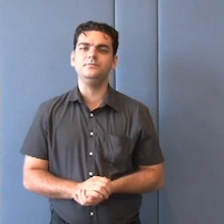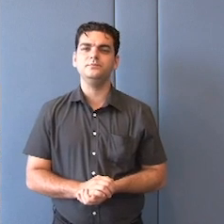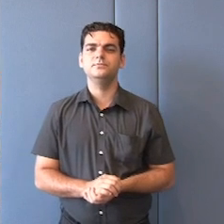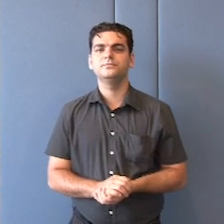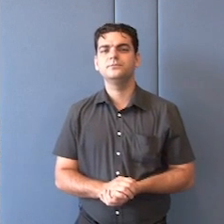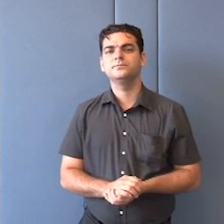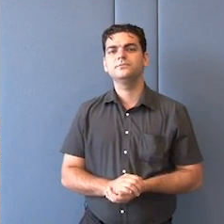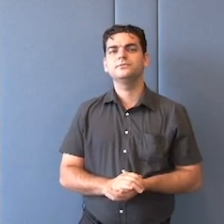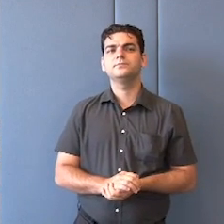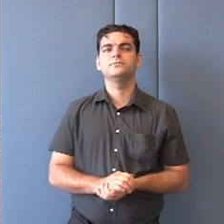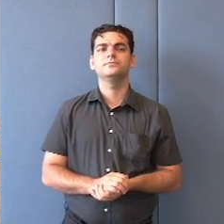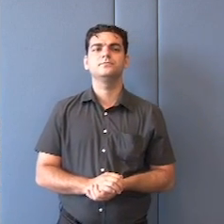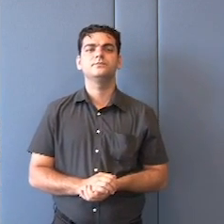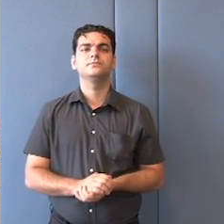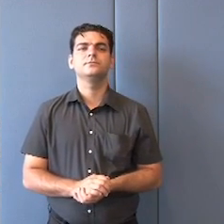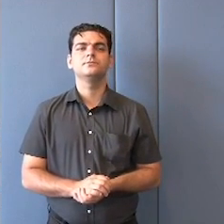Bem,